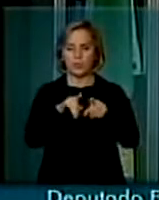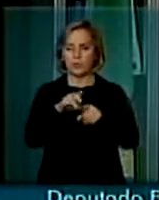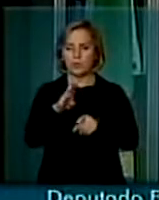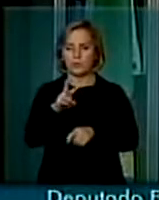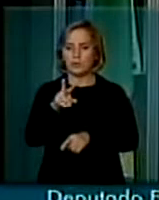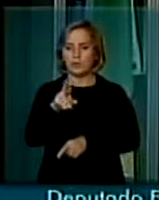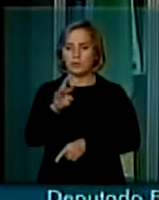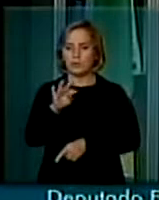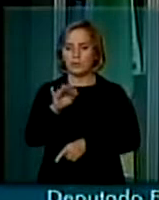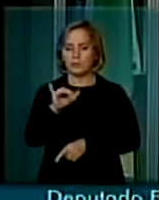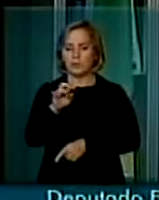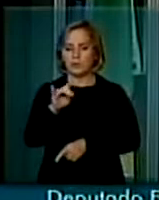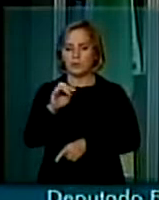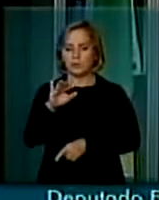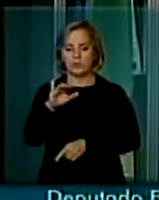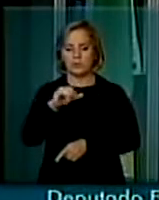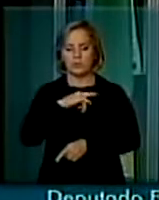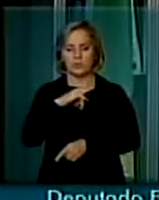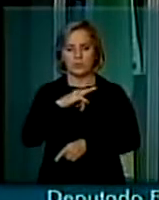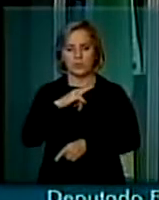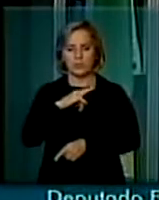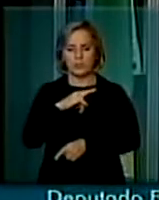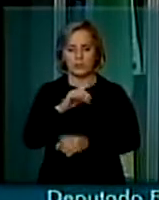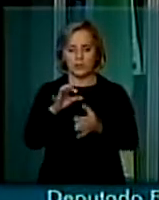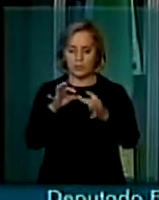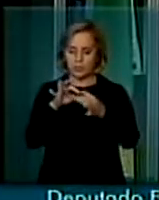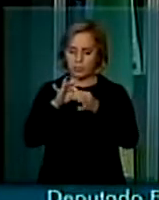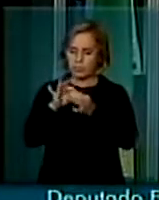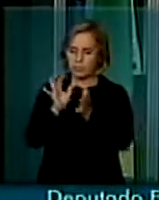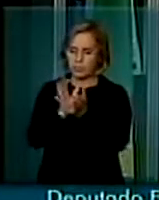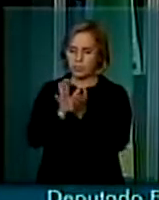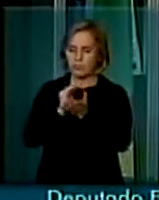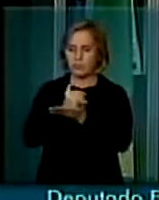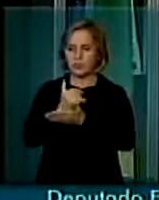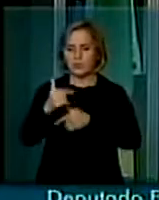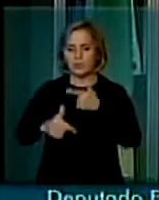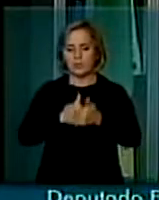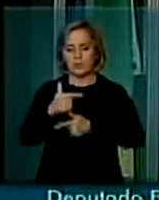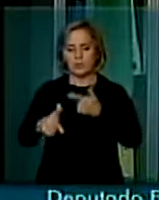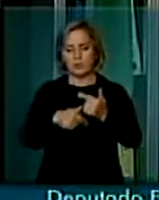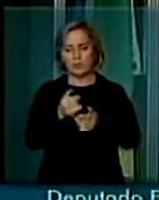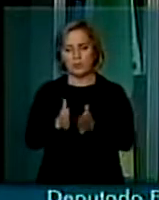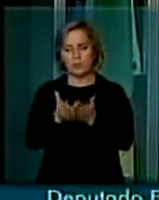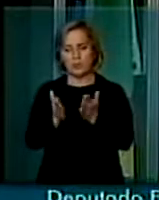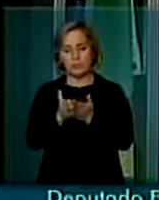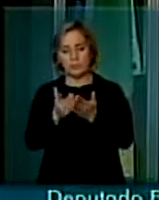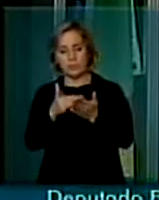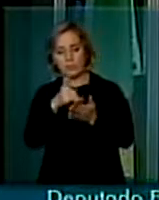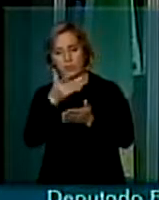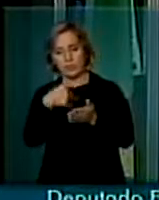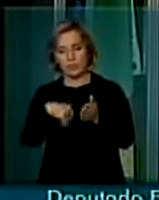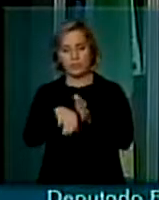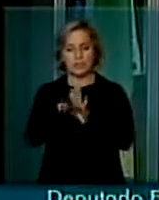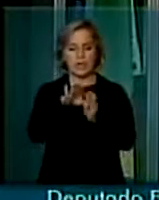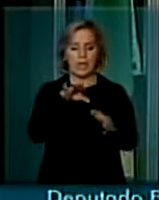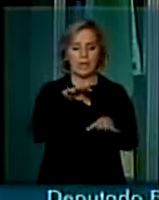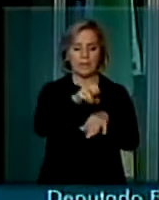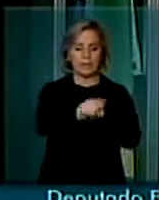tem um movimento da Liga Camponesa Pobre, que esta Liga Camponesa está lá matando as pessoas,